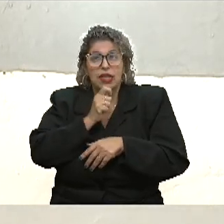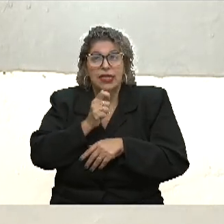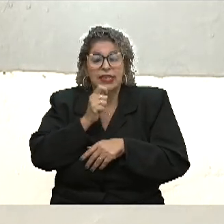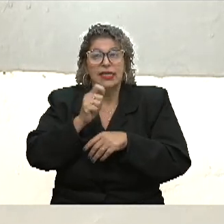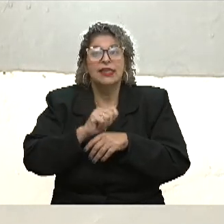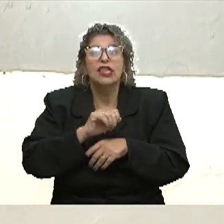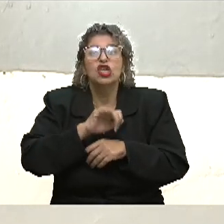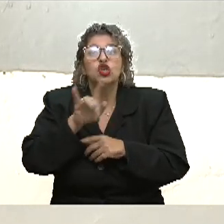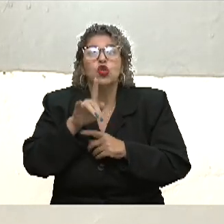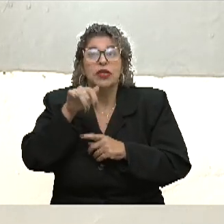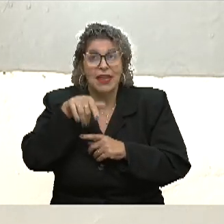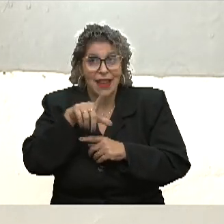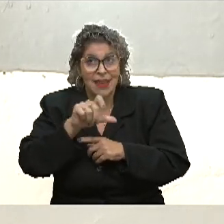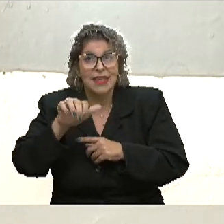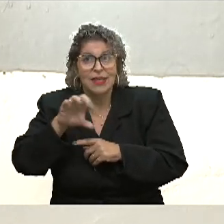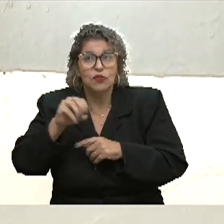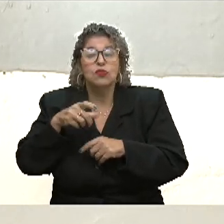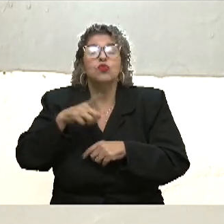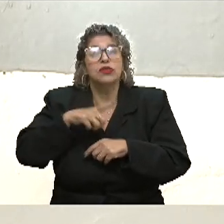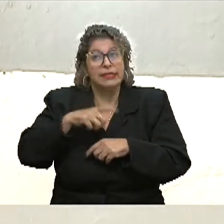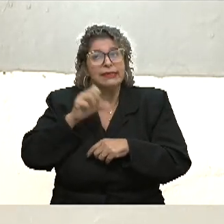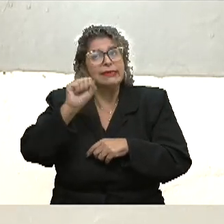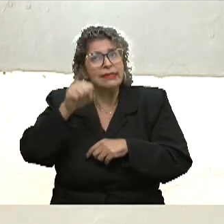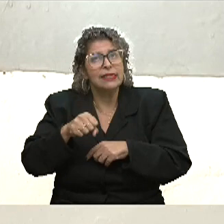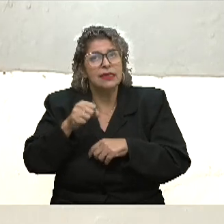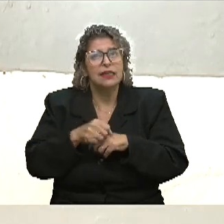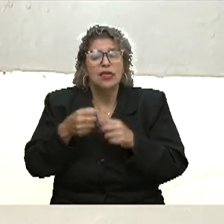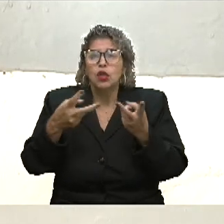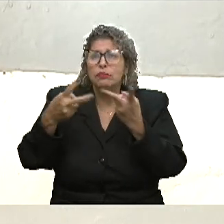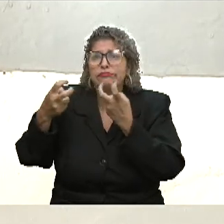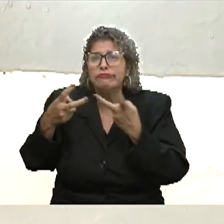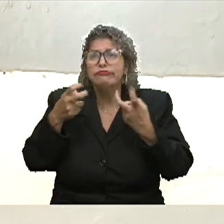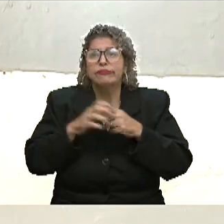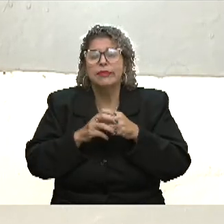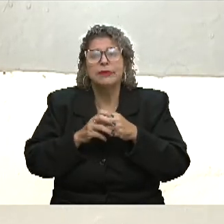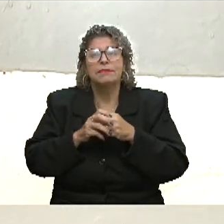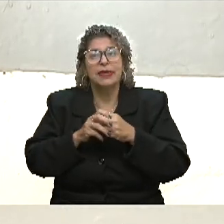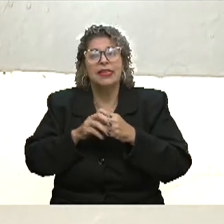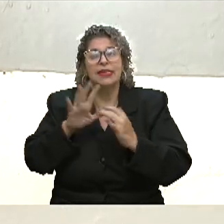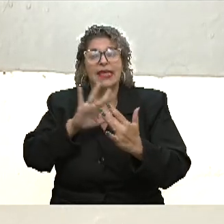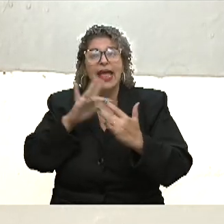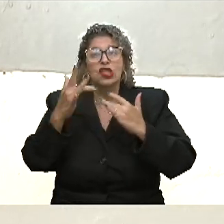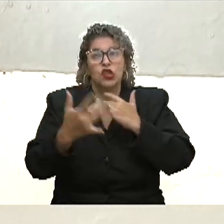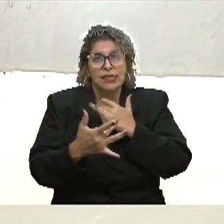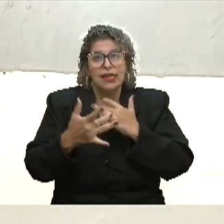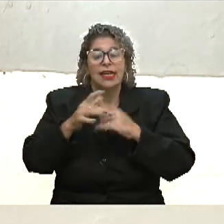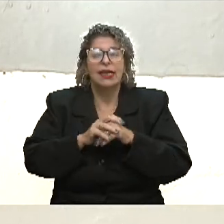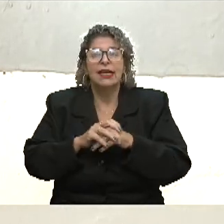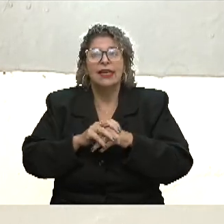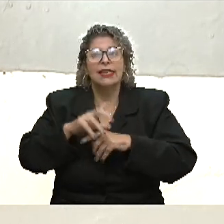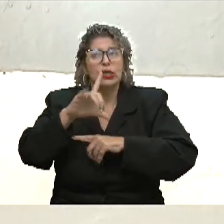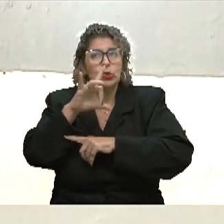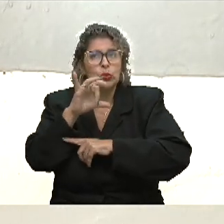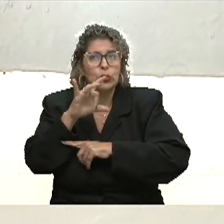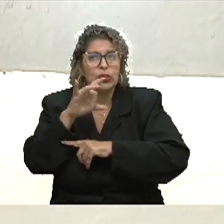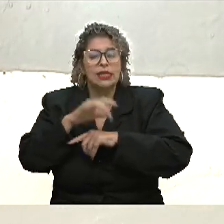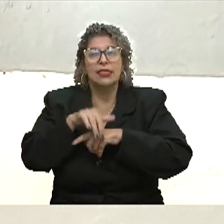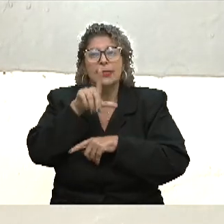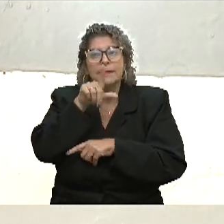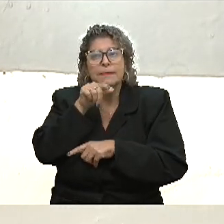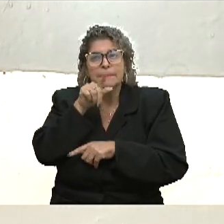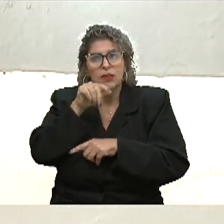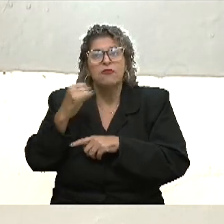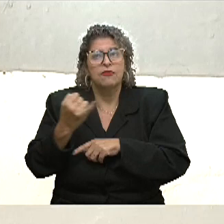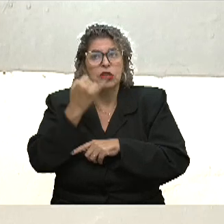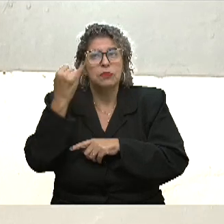são bem engajados. Então, eu via principalmente esses debates pelas redes sociais, né? Eu acho que o Instagram, o Twitter, principalmente, foram bem